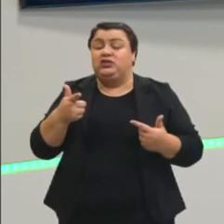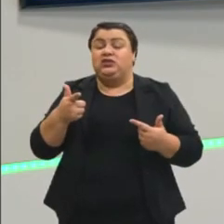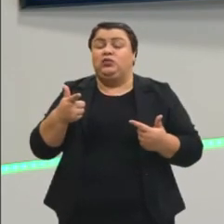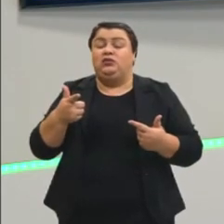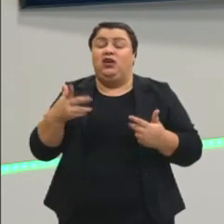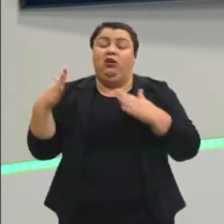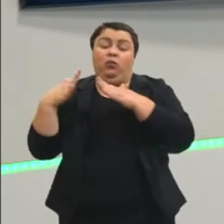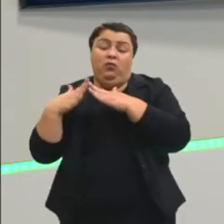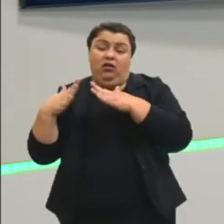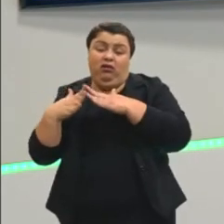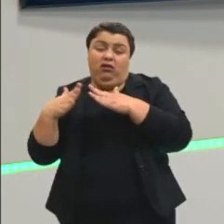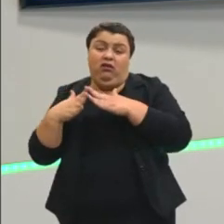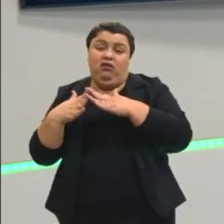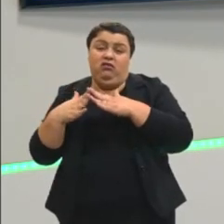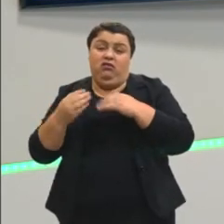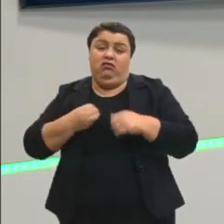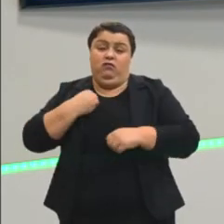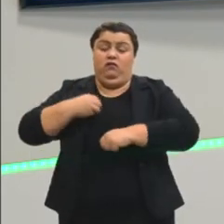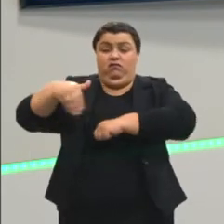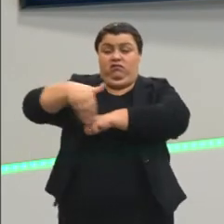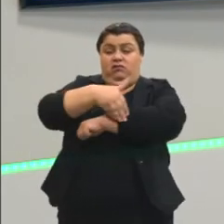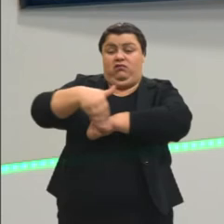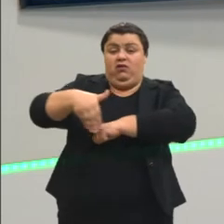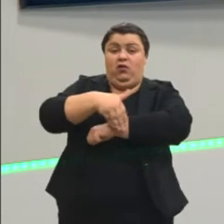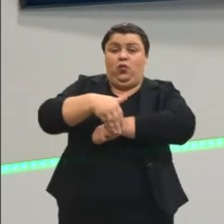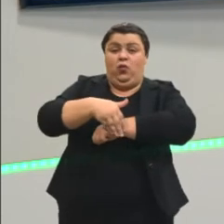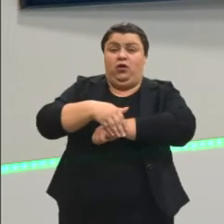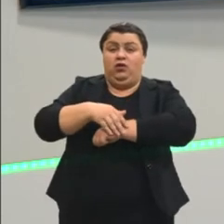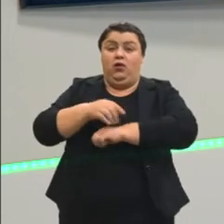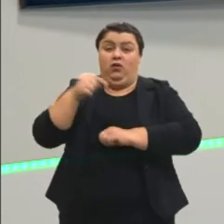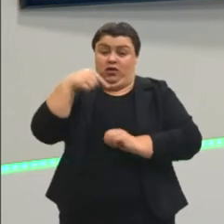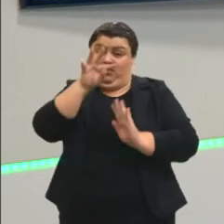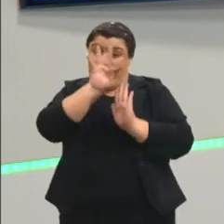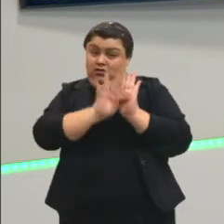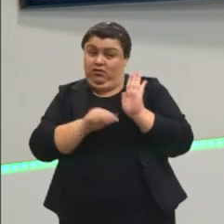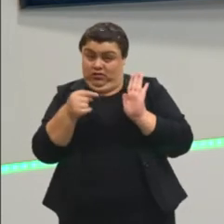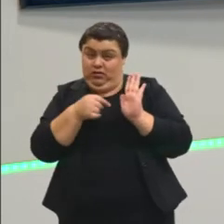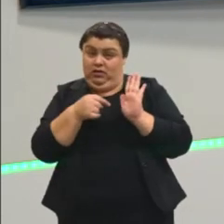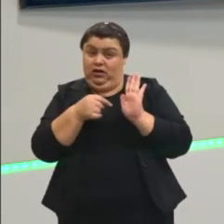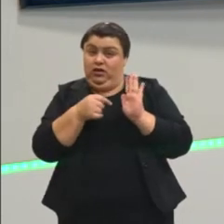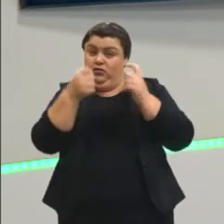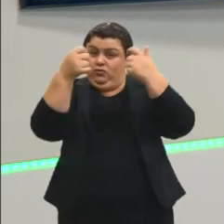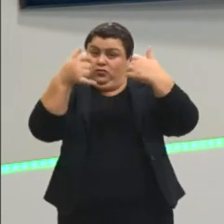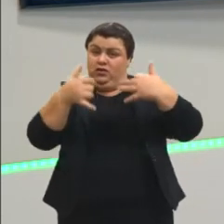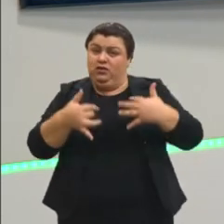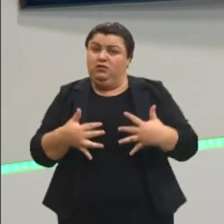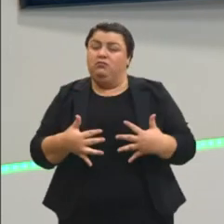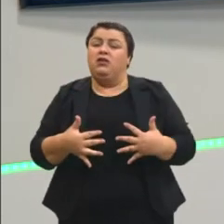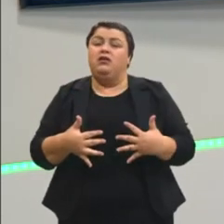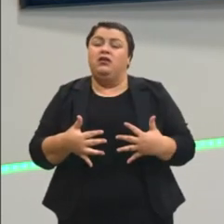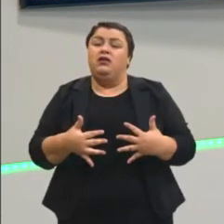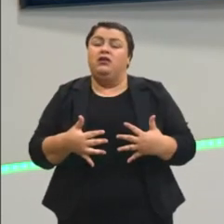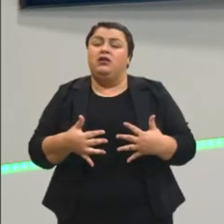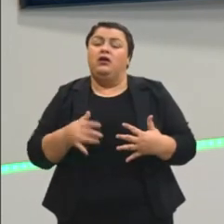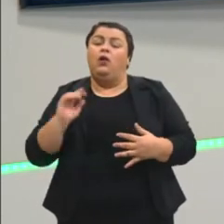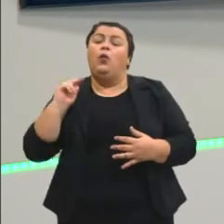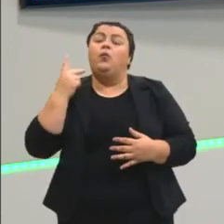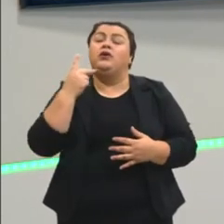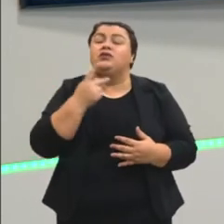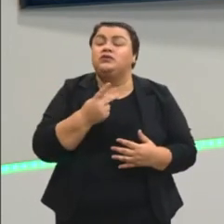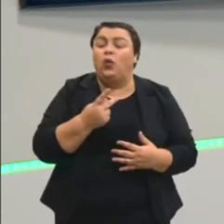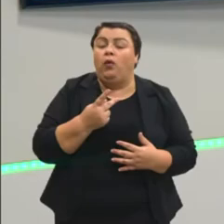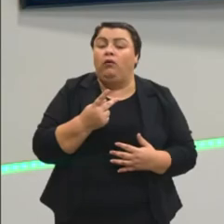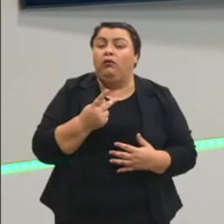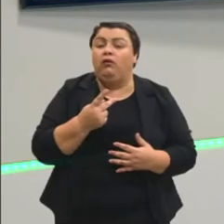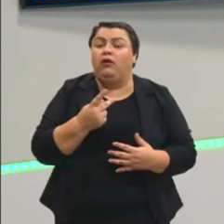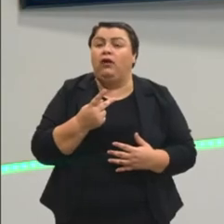também fazem. E essa história fala, porque apesar de ser um poema, ele conta aqui uma história, essa